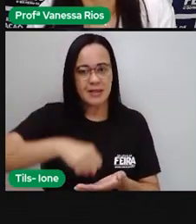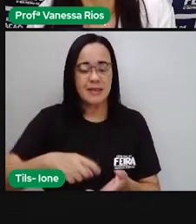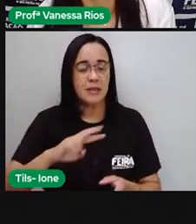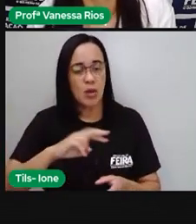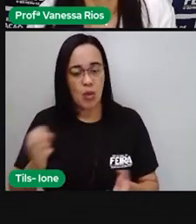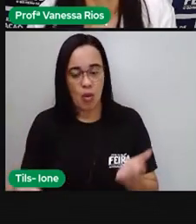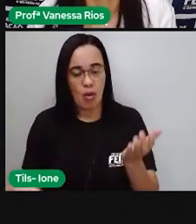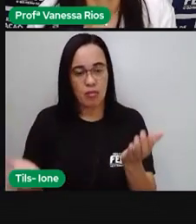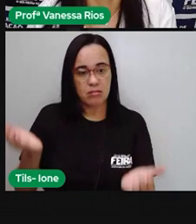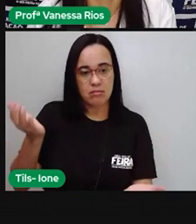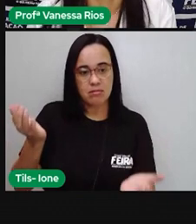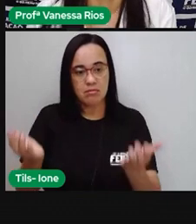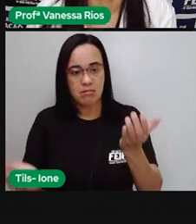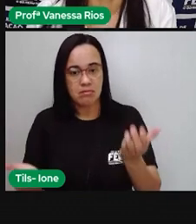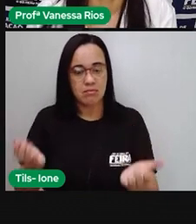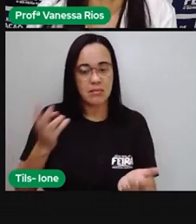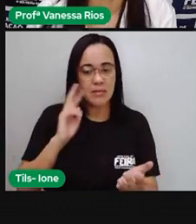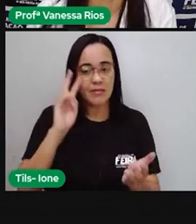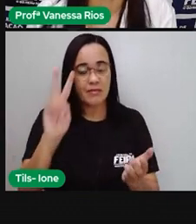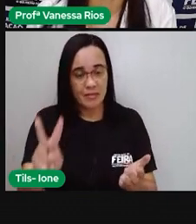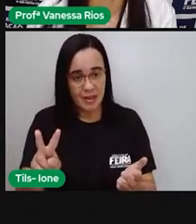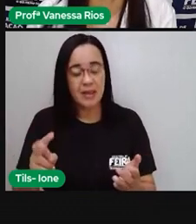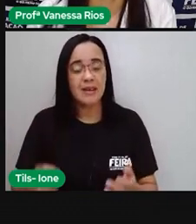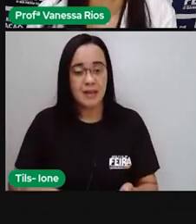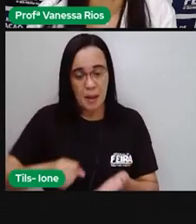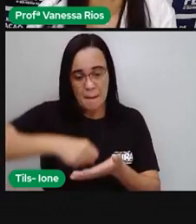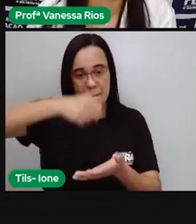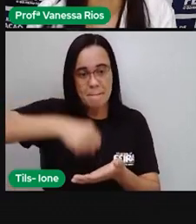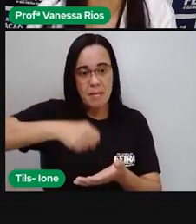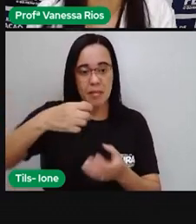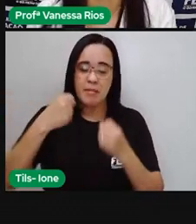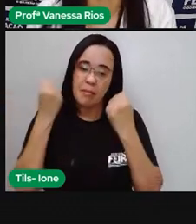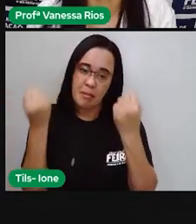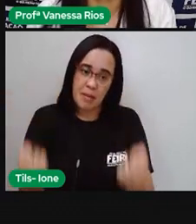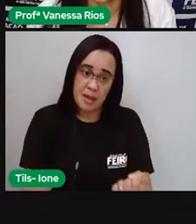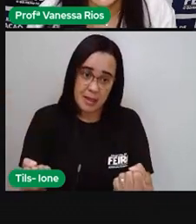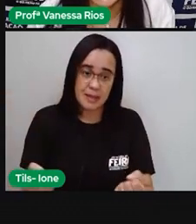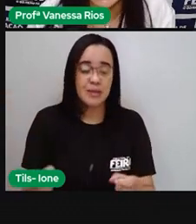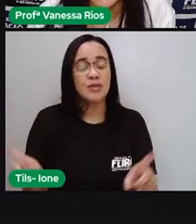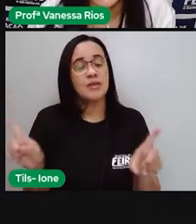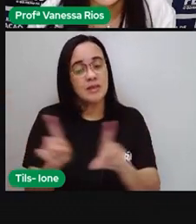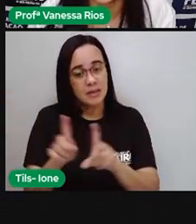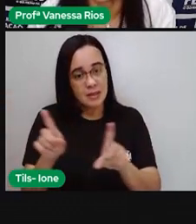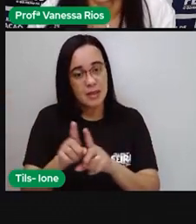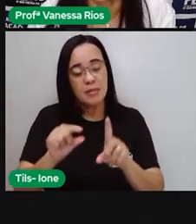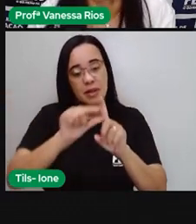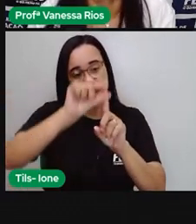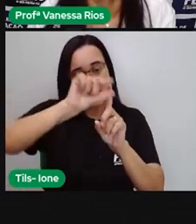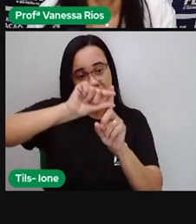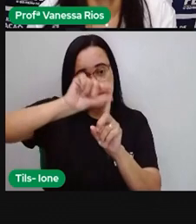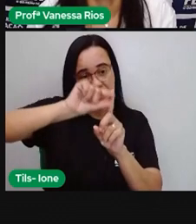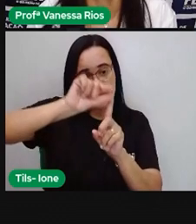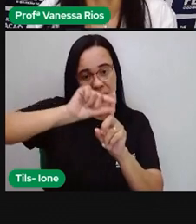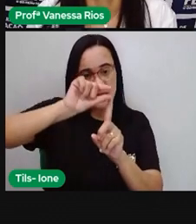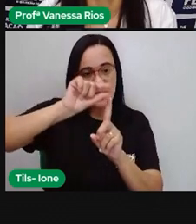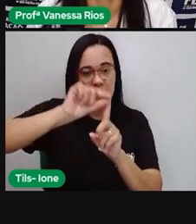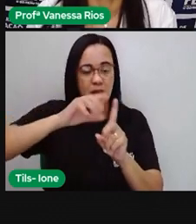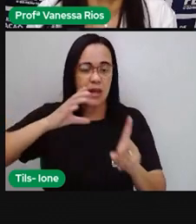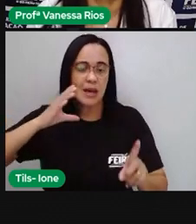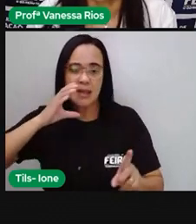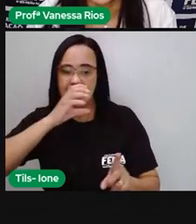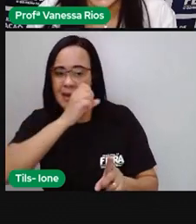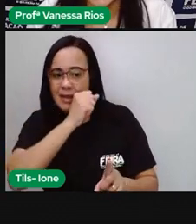observa aí, né, as medidas de massa, as medidas de temperatura também, e nos